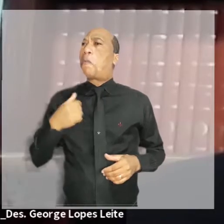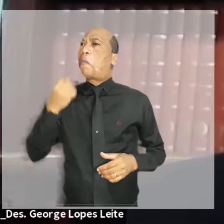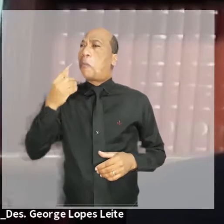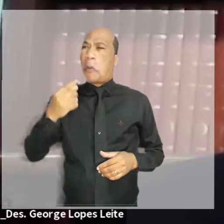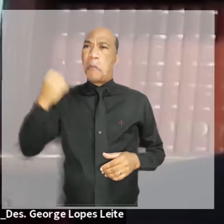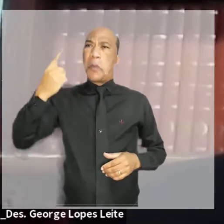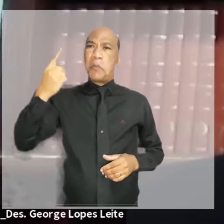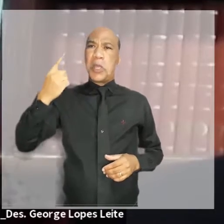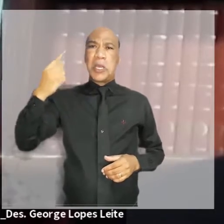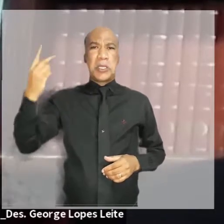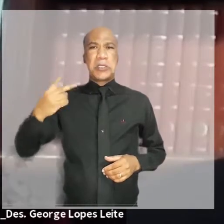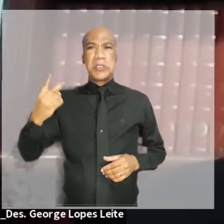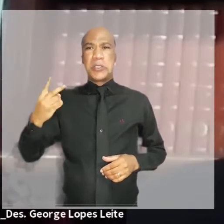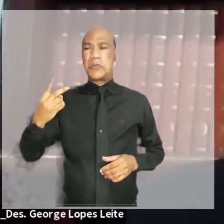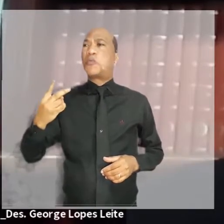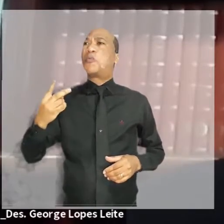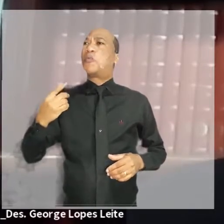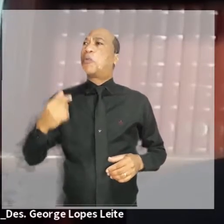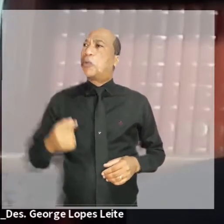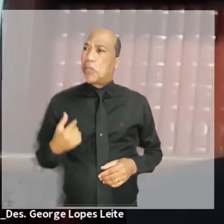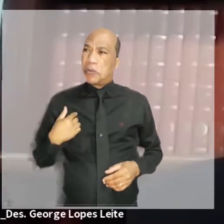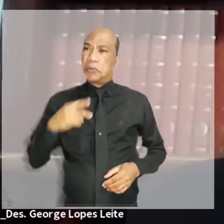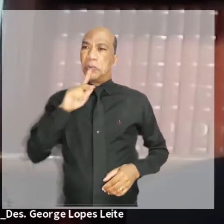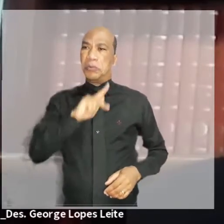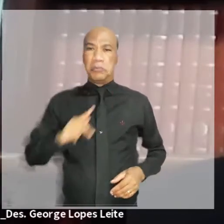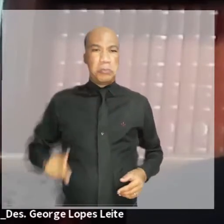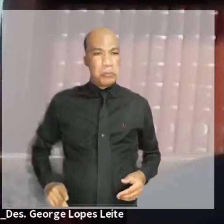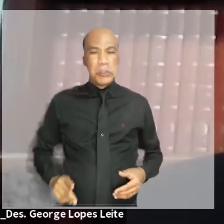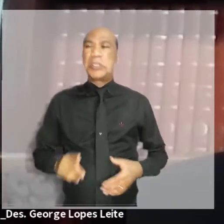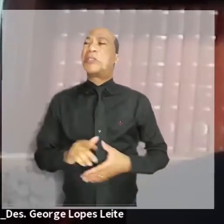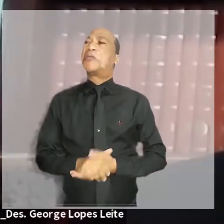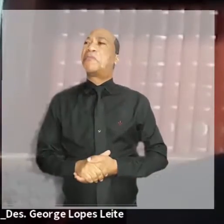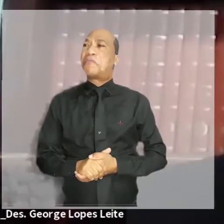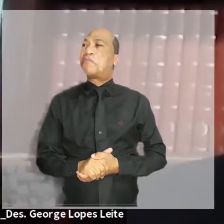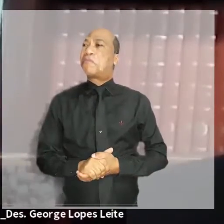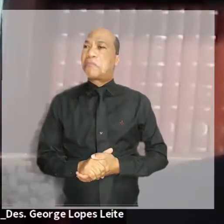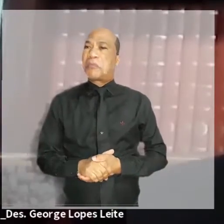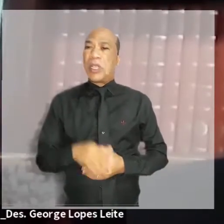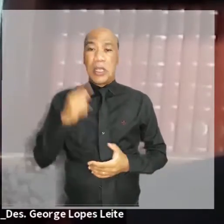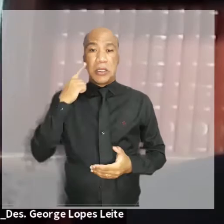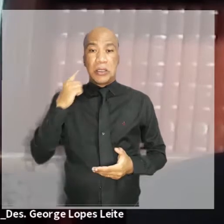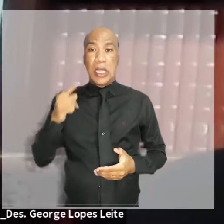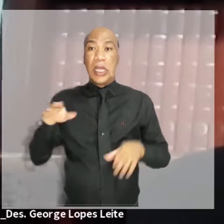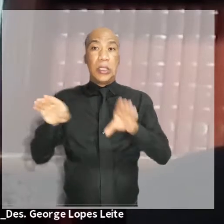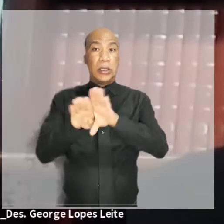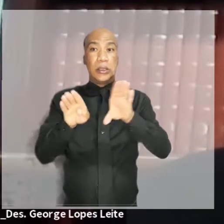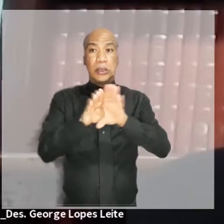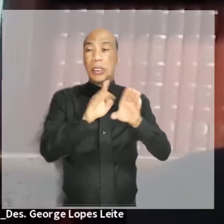fortes e nobres, que hoje ocupa a primeira e segunda vice-presidência e também a corrigedoria.